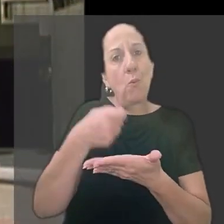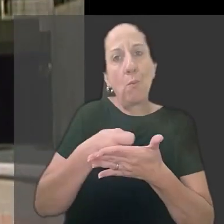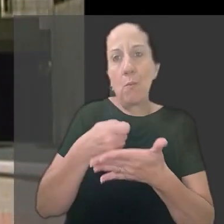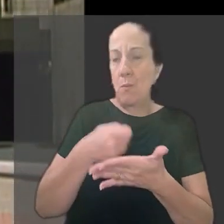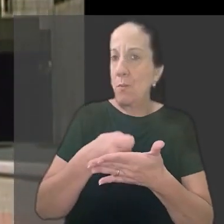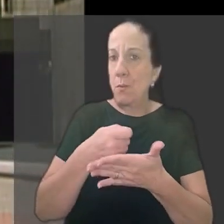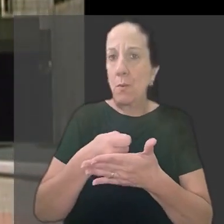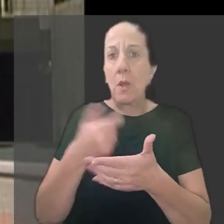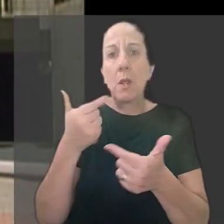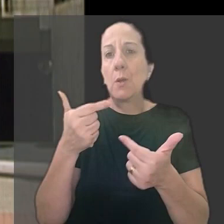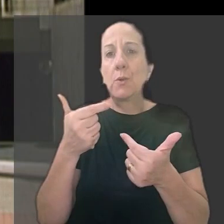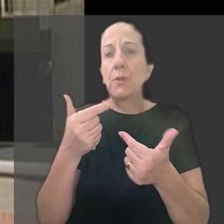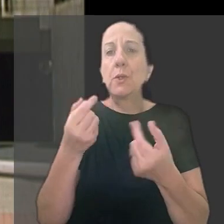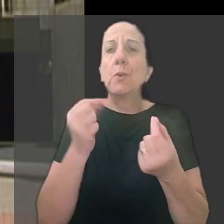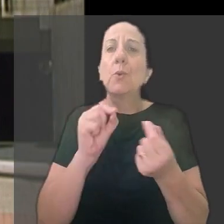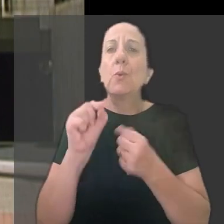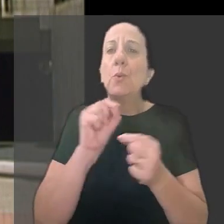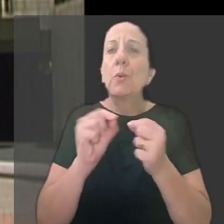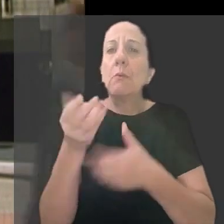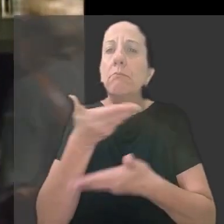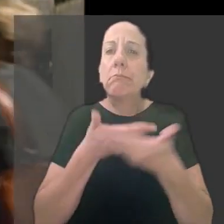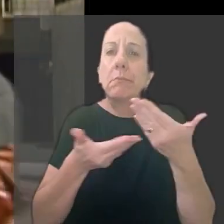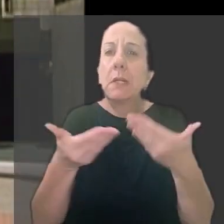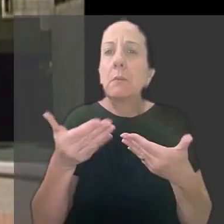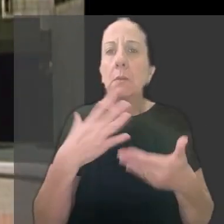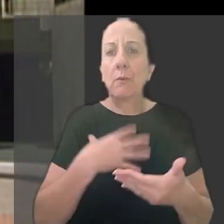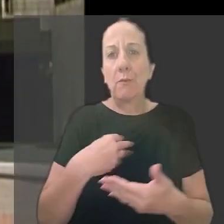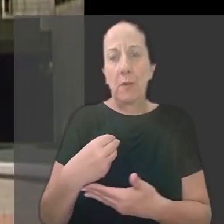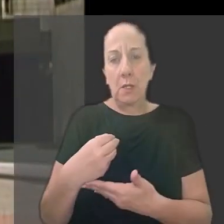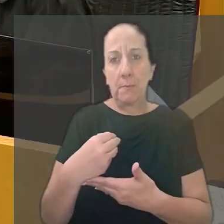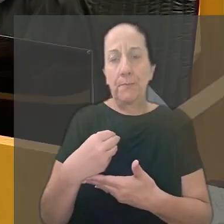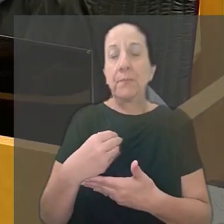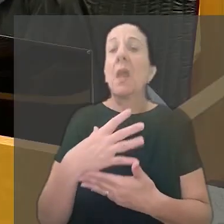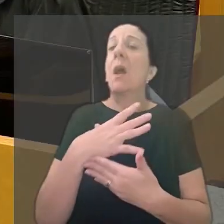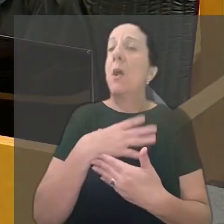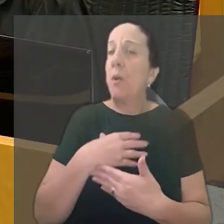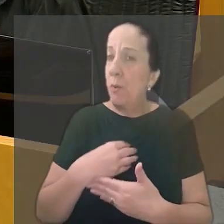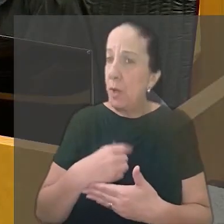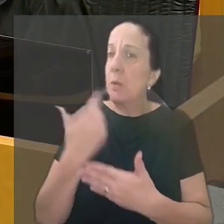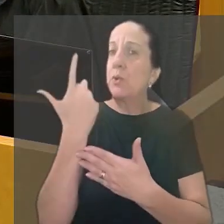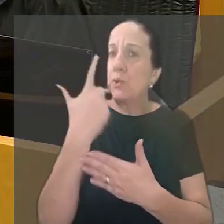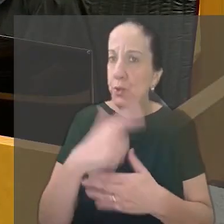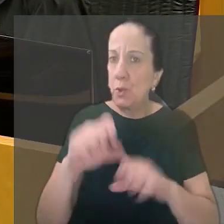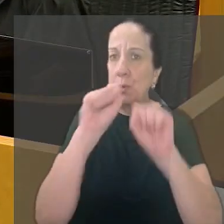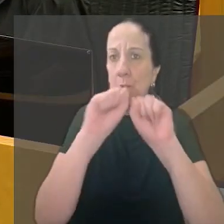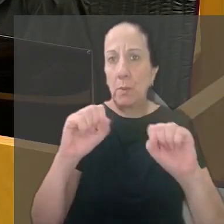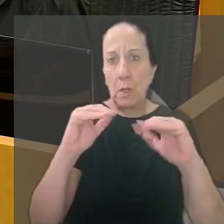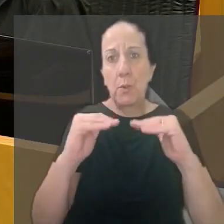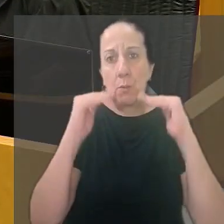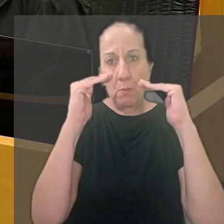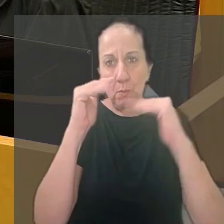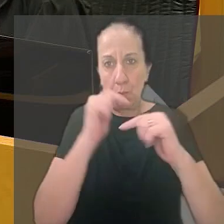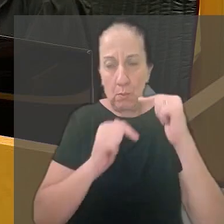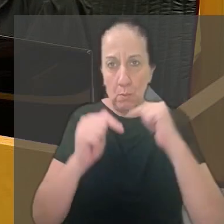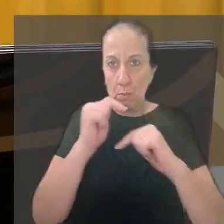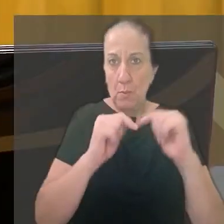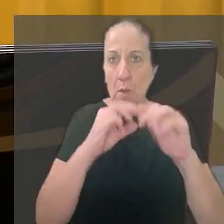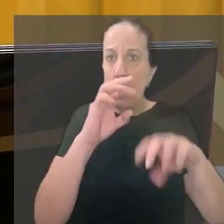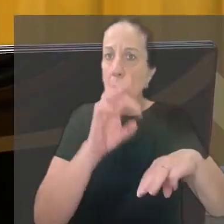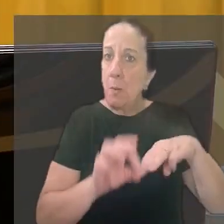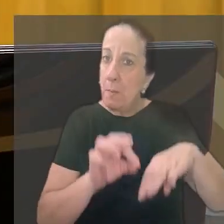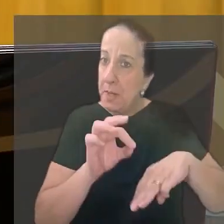se cumpriu e não haveria o que ser transmitido aos herdeiros. Os filhos recorreram ao Tribunal Superior do Trabalho.